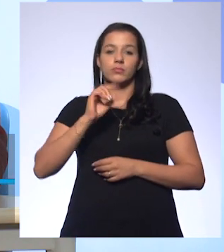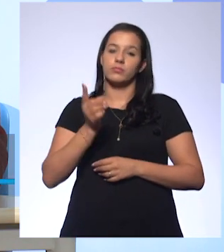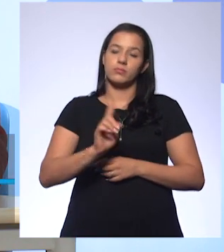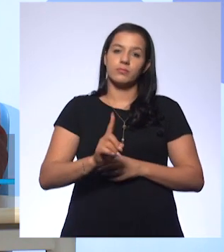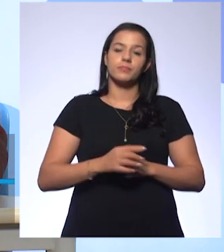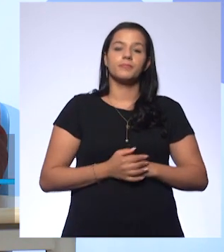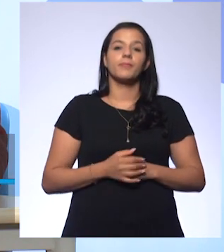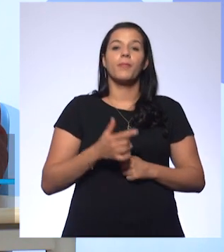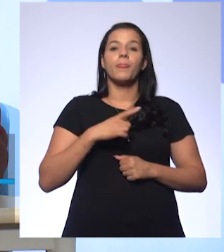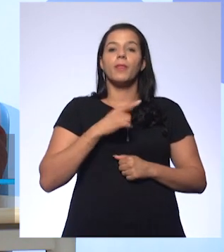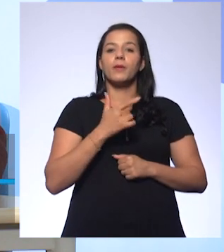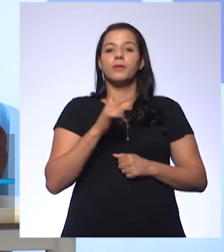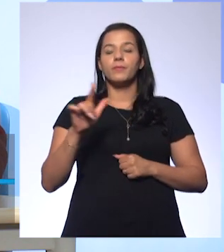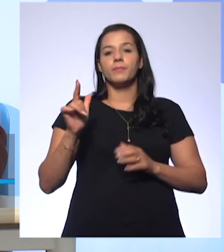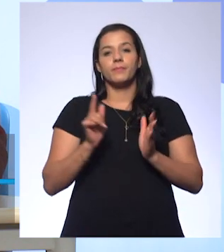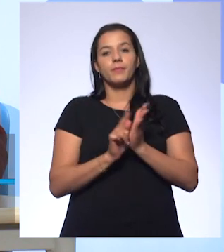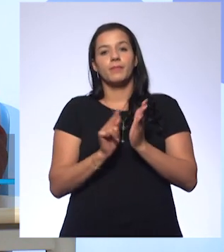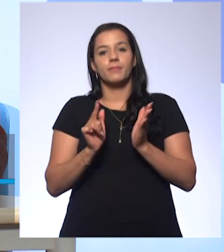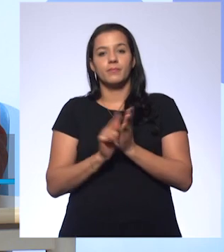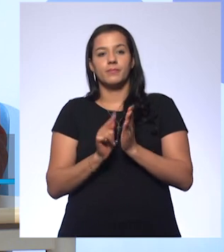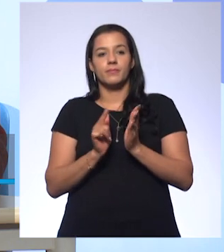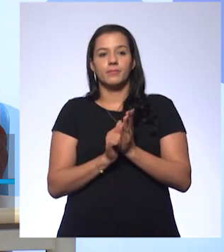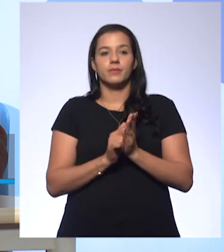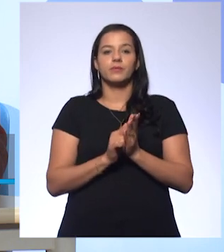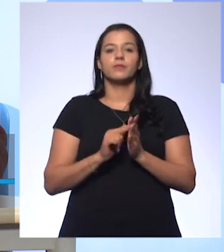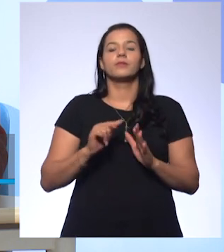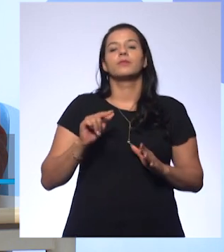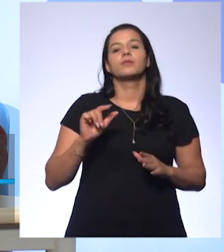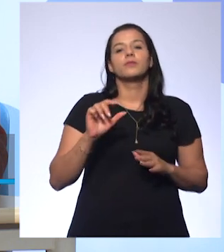em papel, girassol, azul e vermelho.